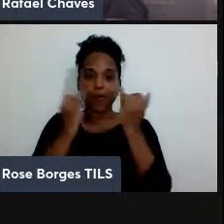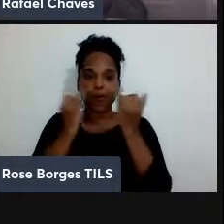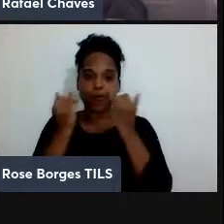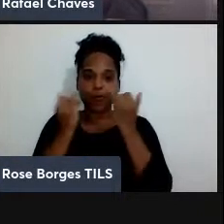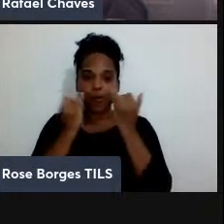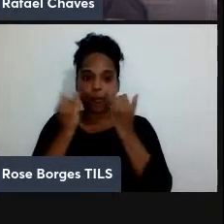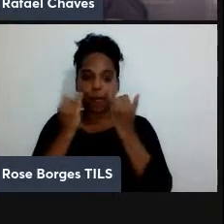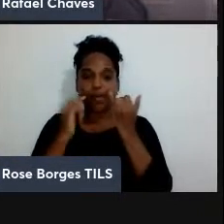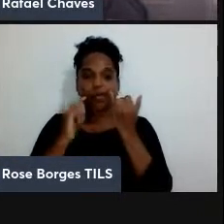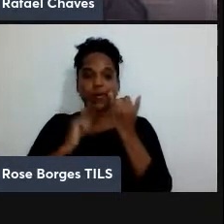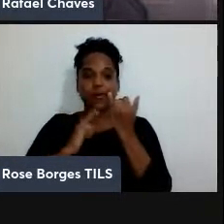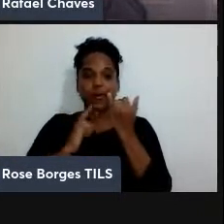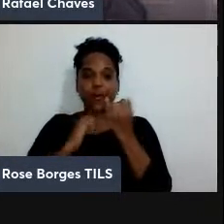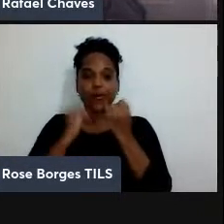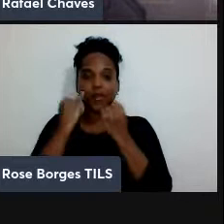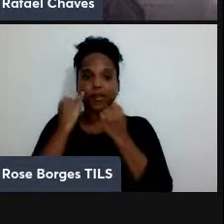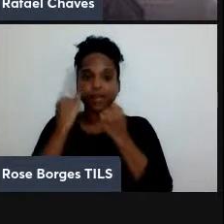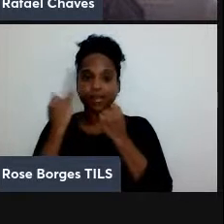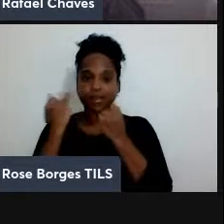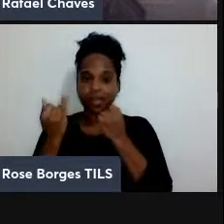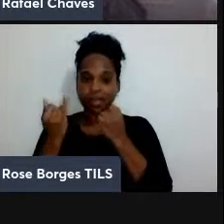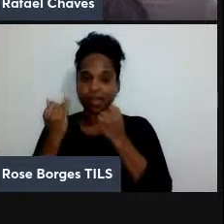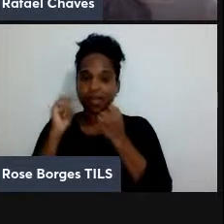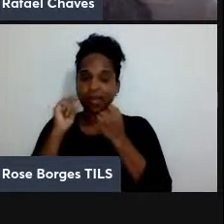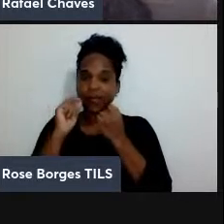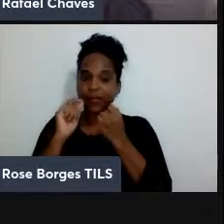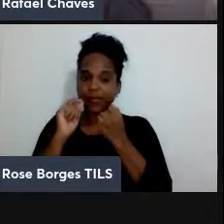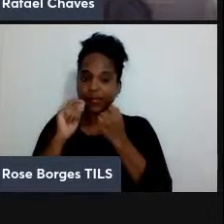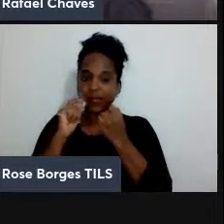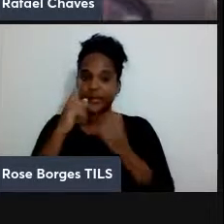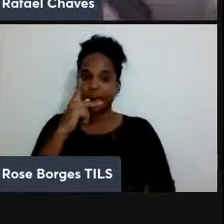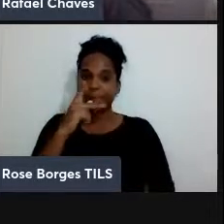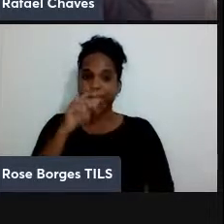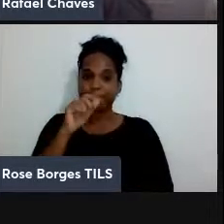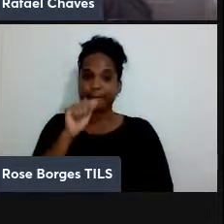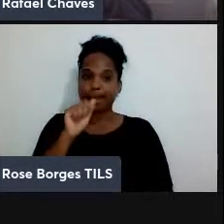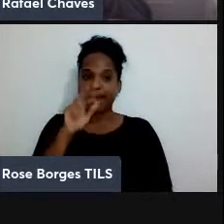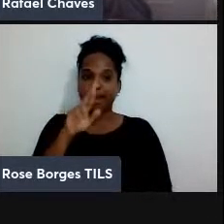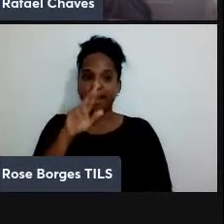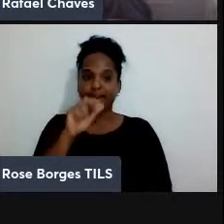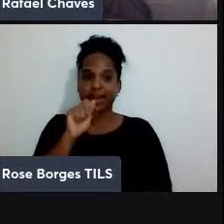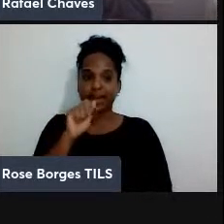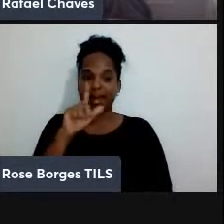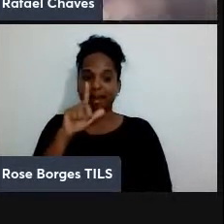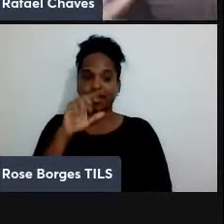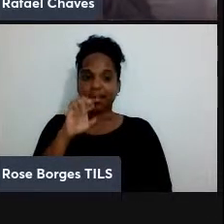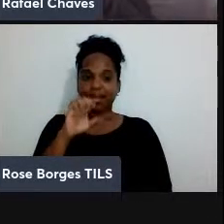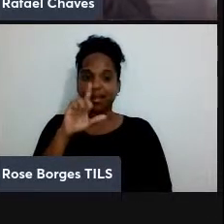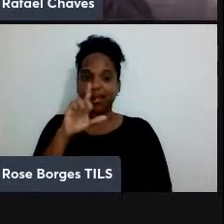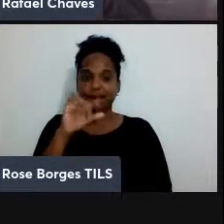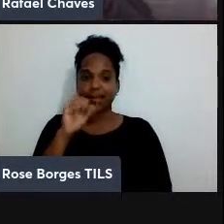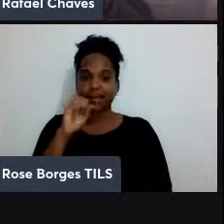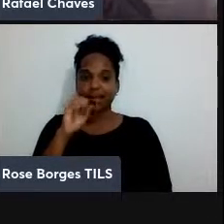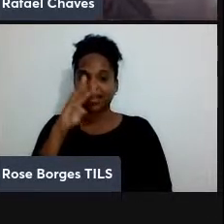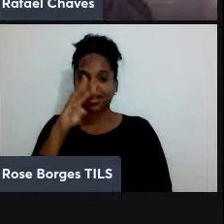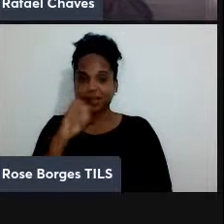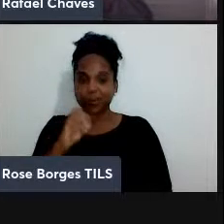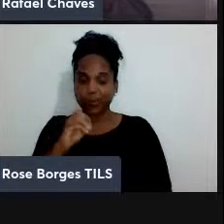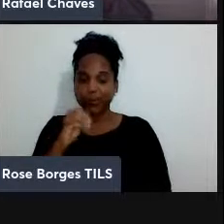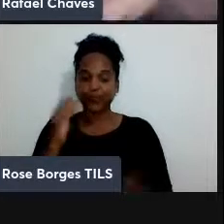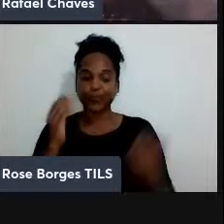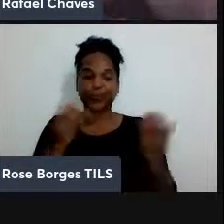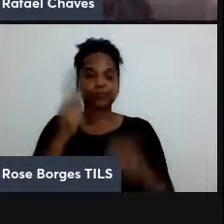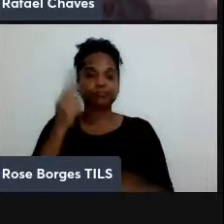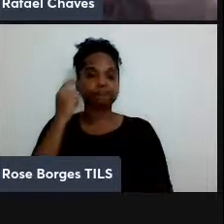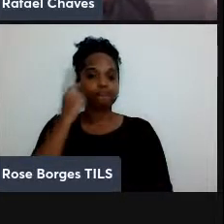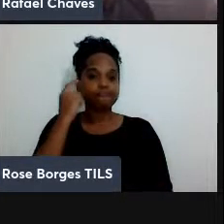nasce a ideia do chamado paralelismo quântico então vamos imaginar aqui um certo processo físico